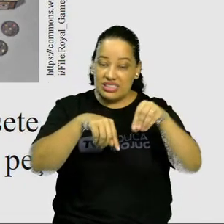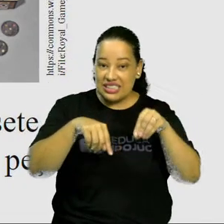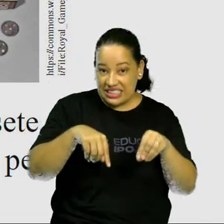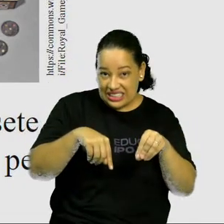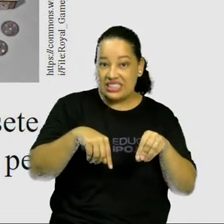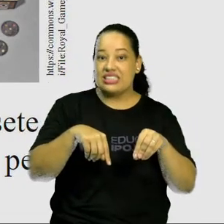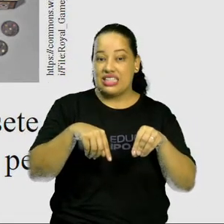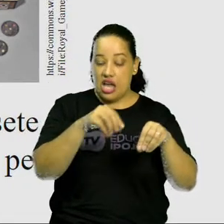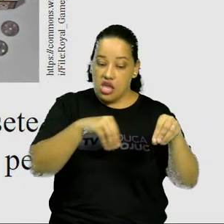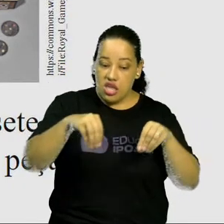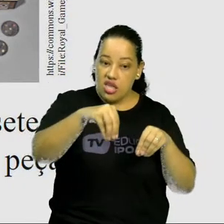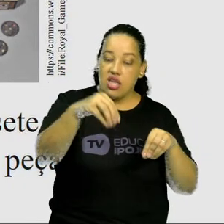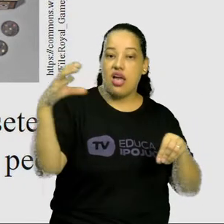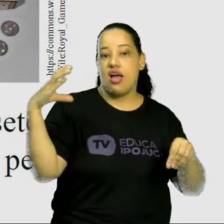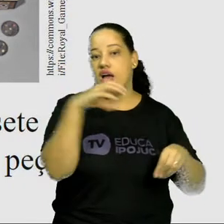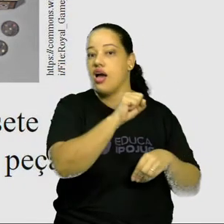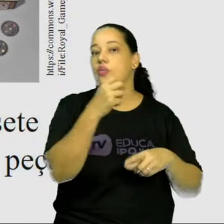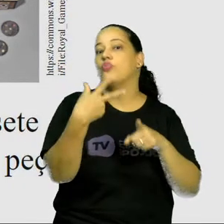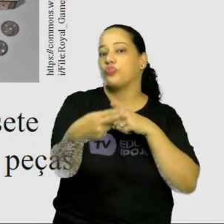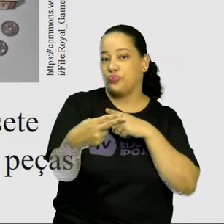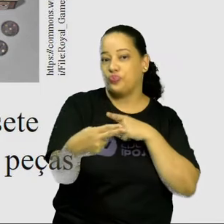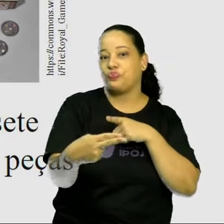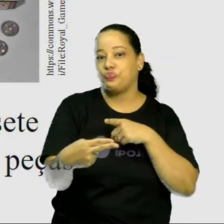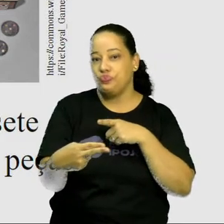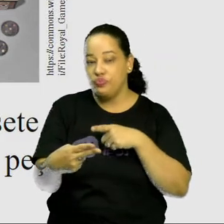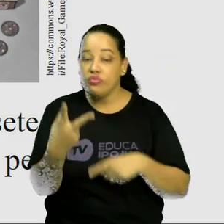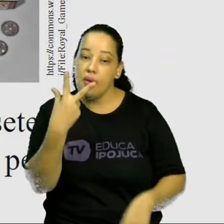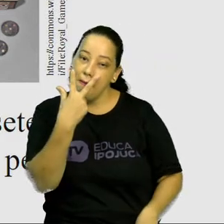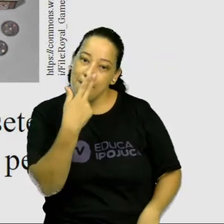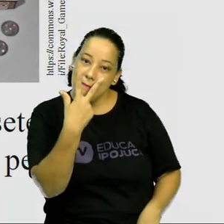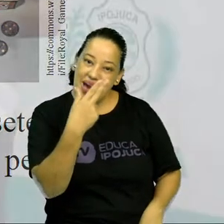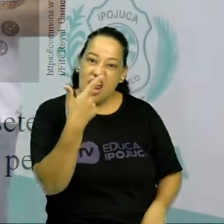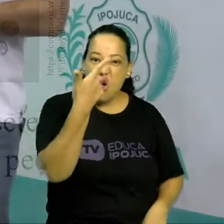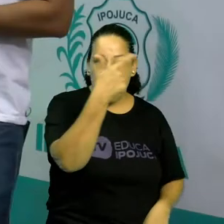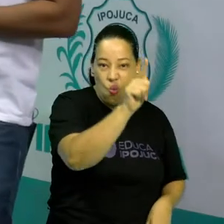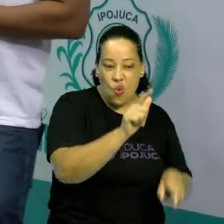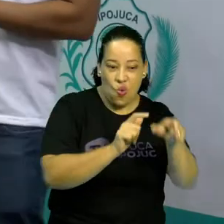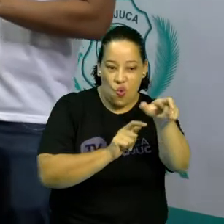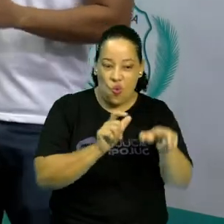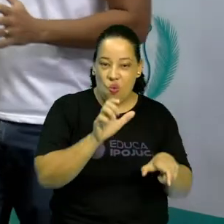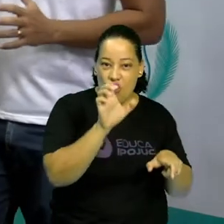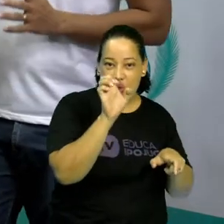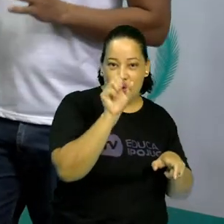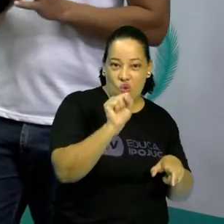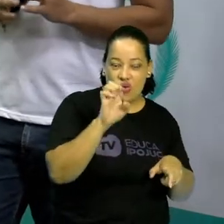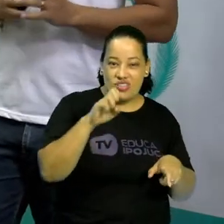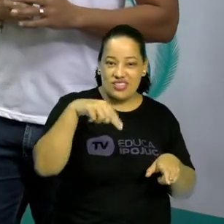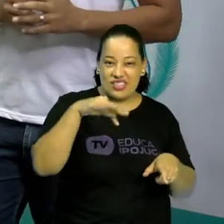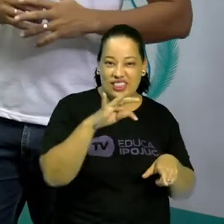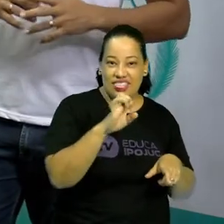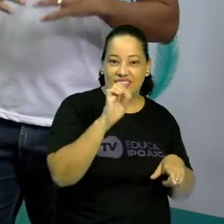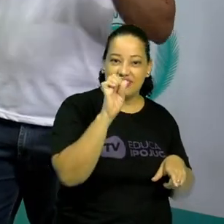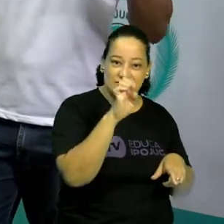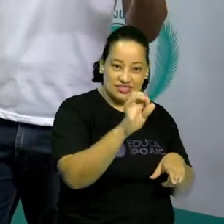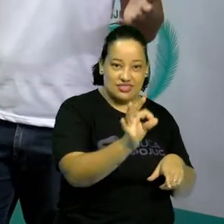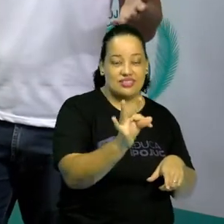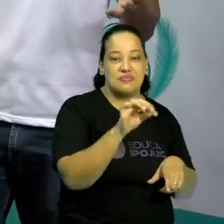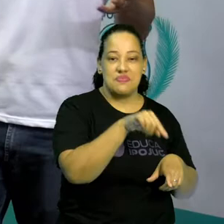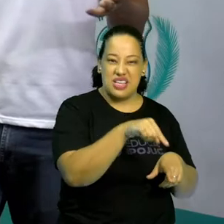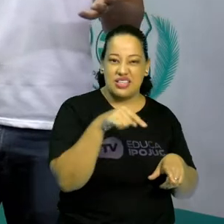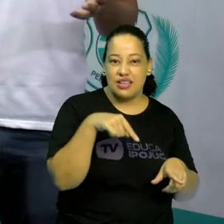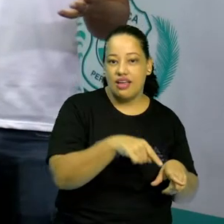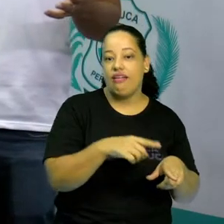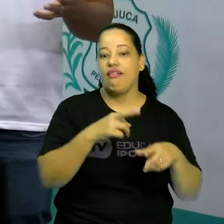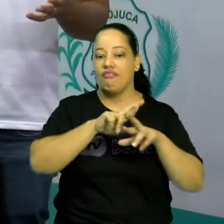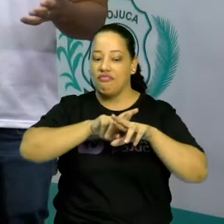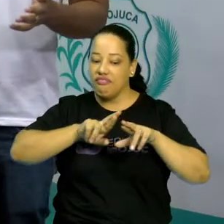Então, observa que é bem parecido com o Senet, né? Mas tem a sua organização do